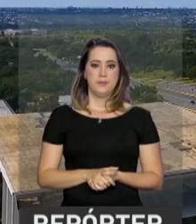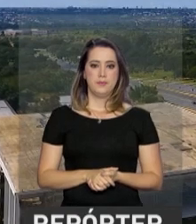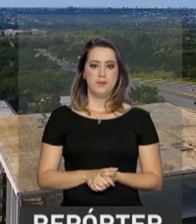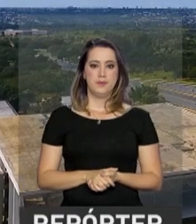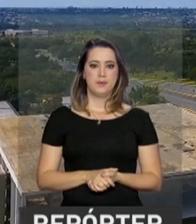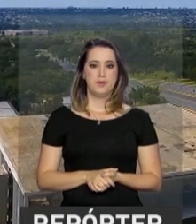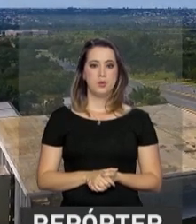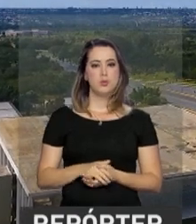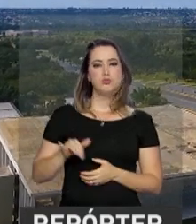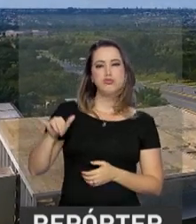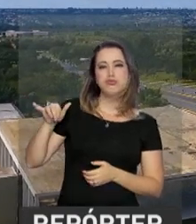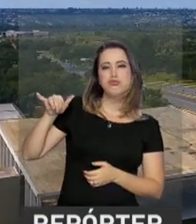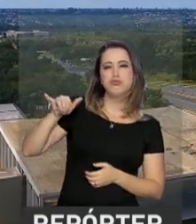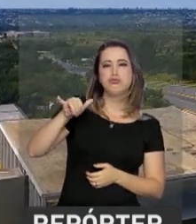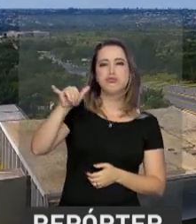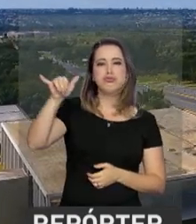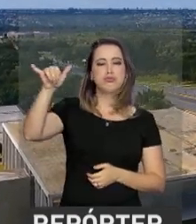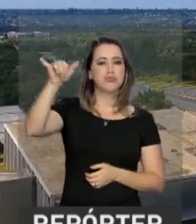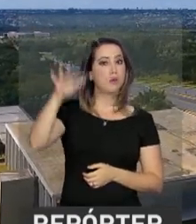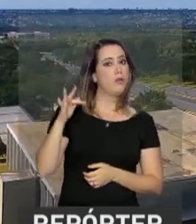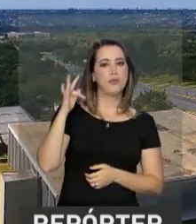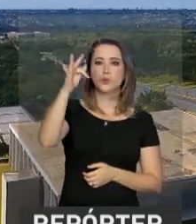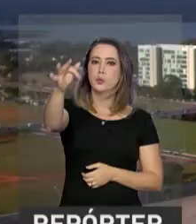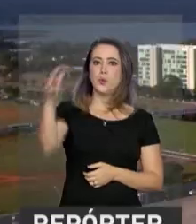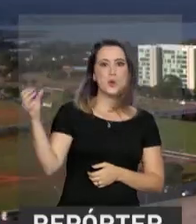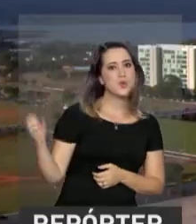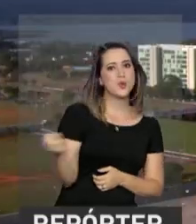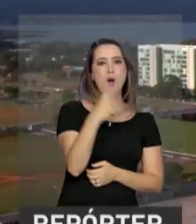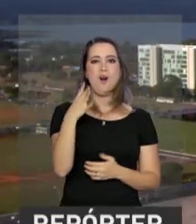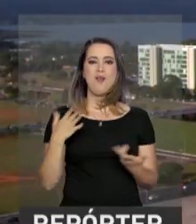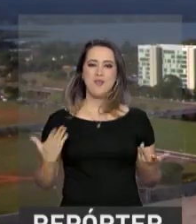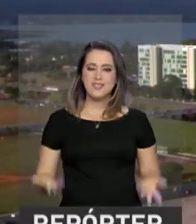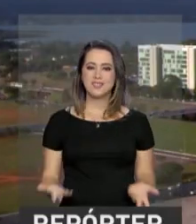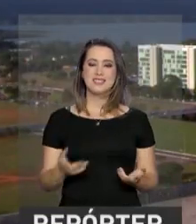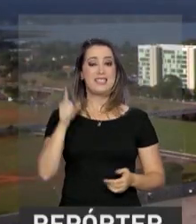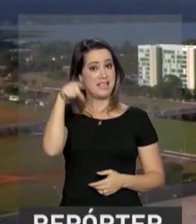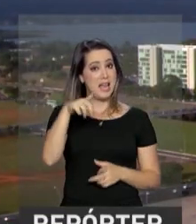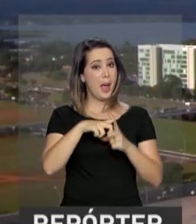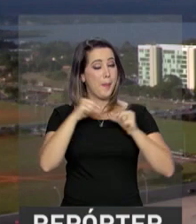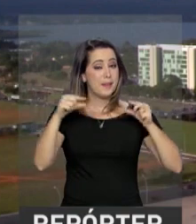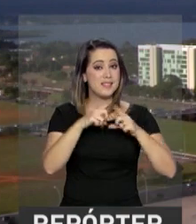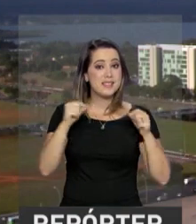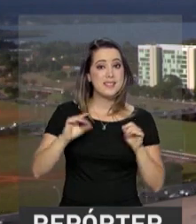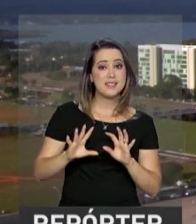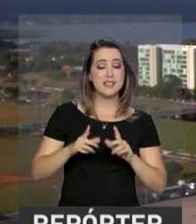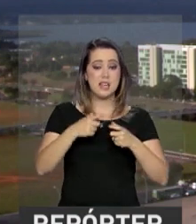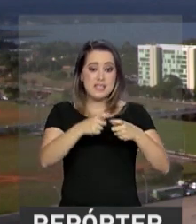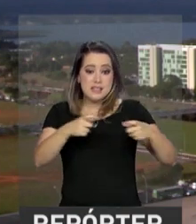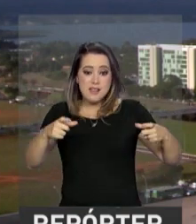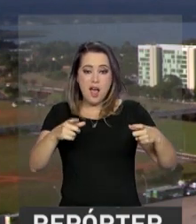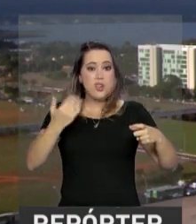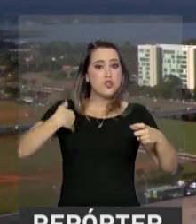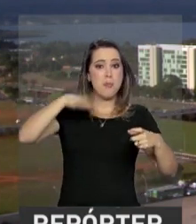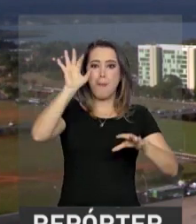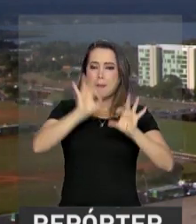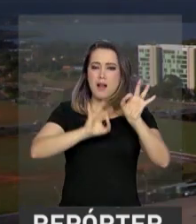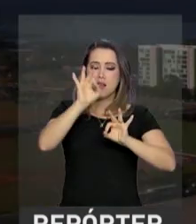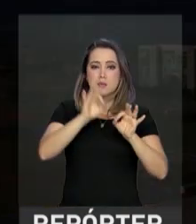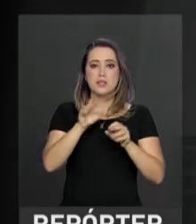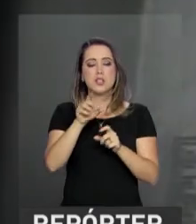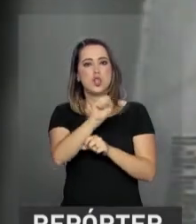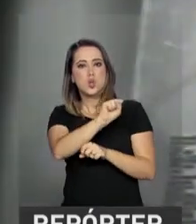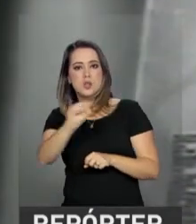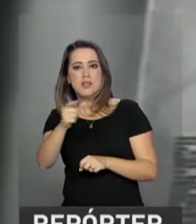Um voo para o futuro e para a modernidade. Brasília é considerada a maior cidade do mundo construída no século